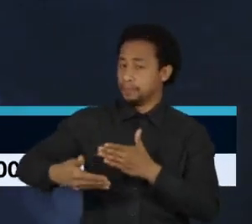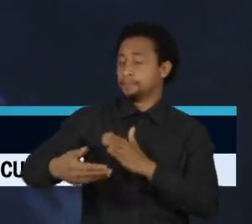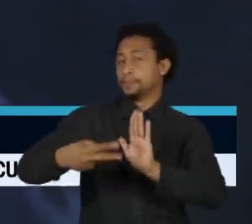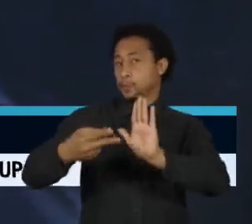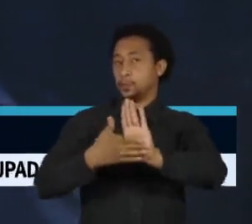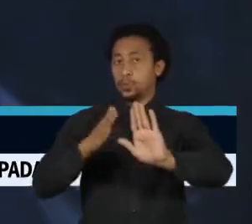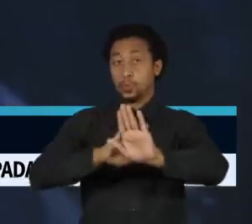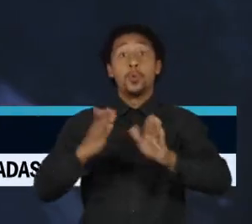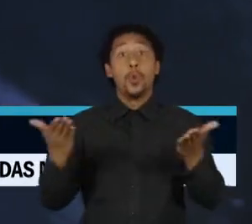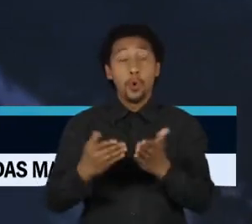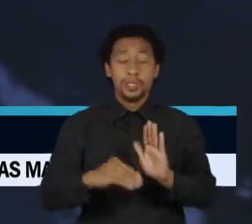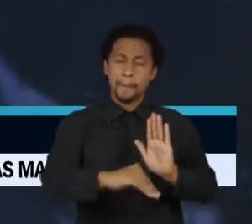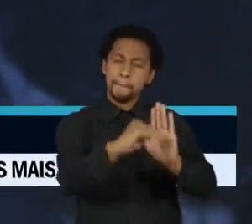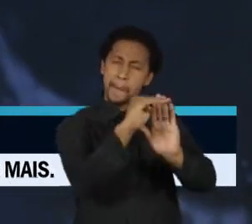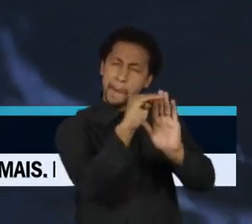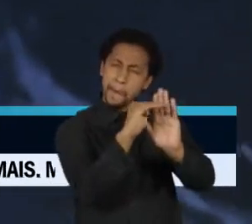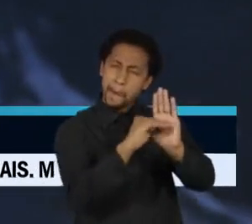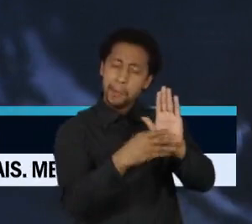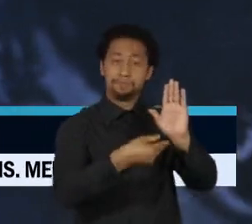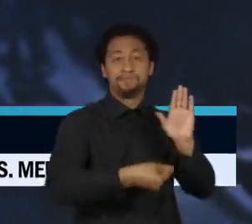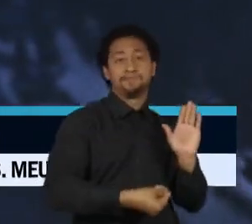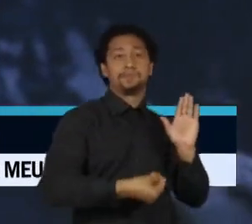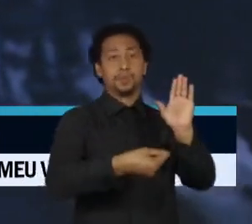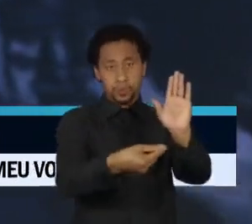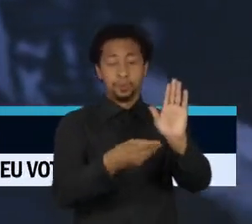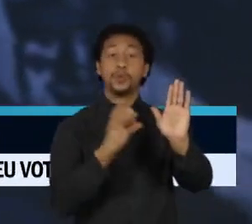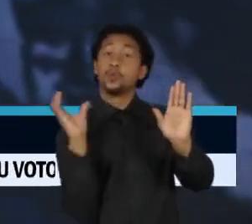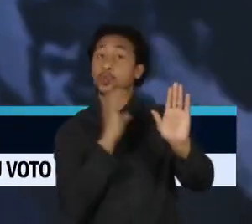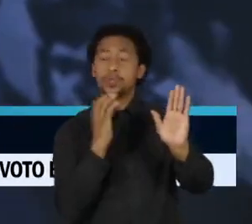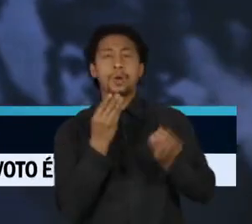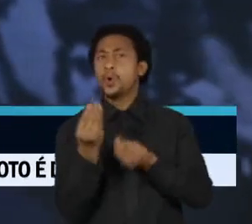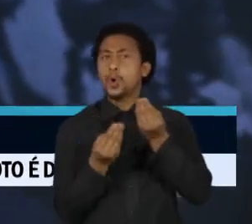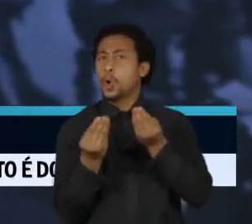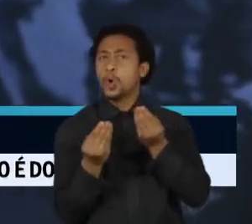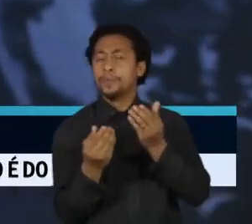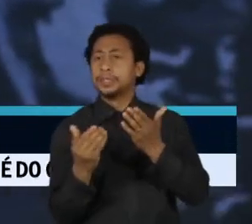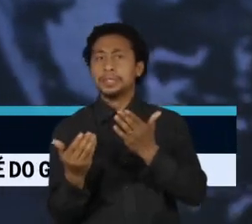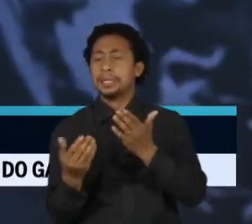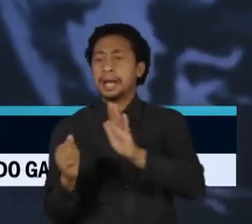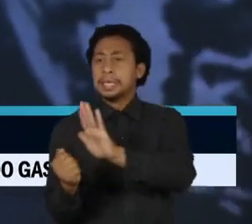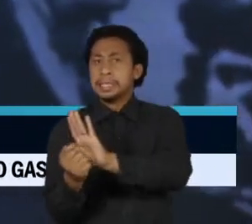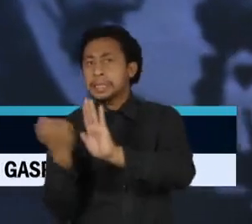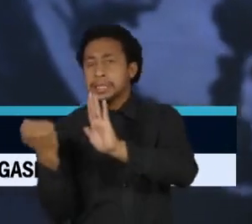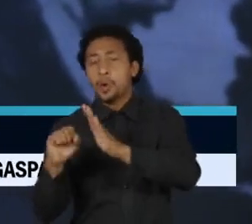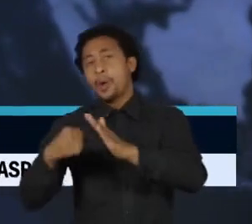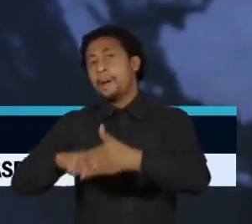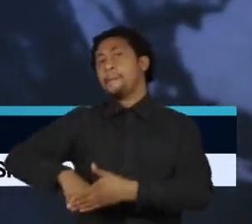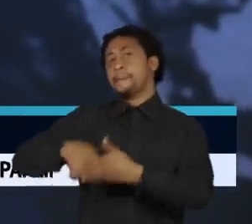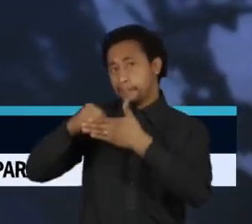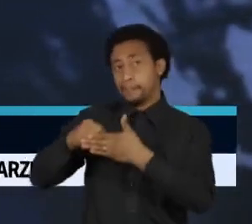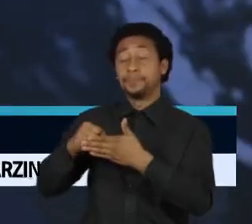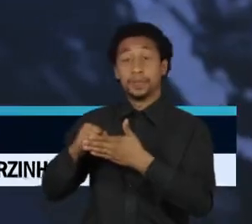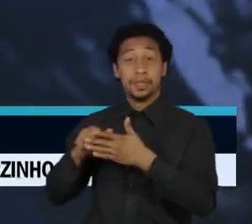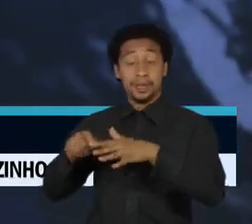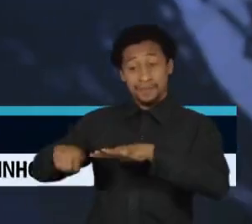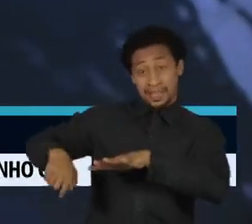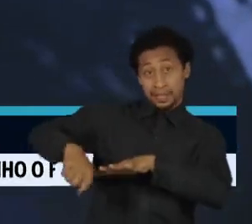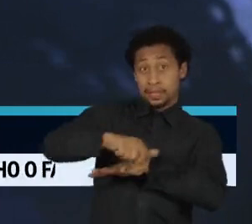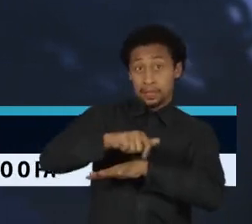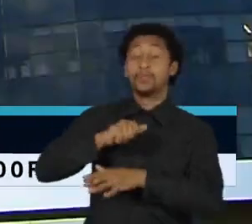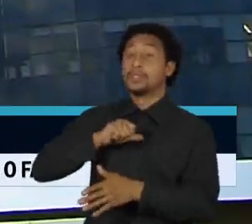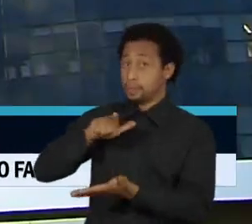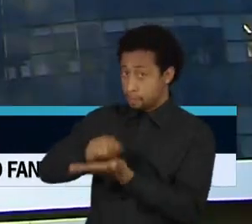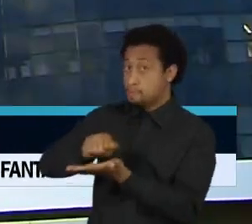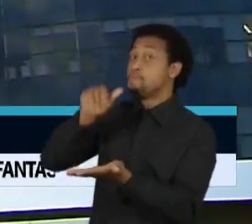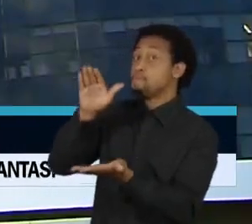foi divulgada uma lista com decisões que agilizam a retirada das fake news com multas de até 150 mil reais por